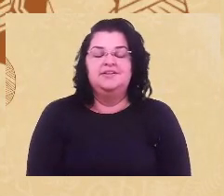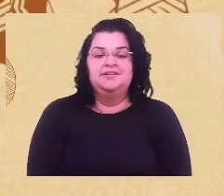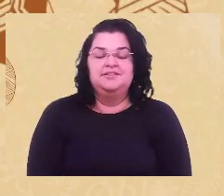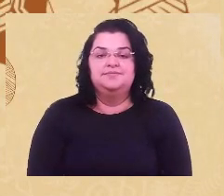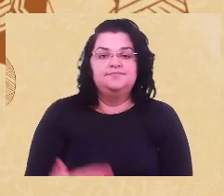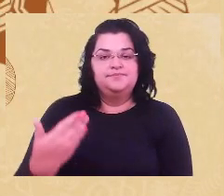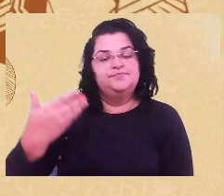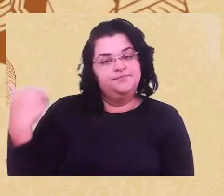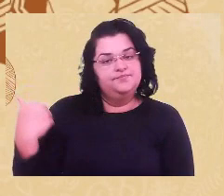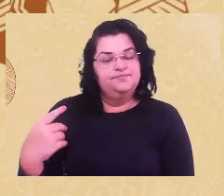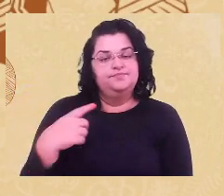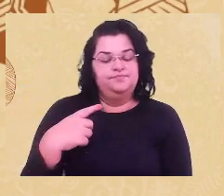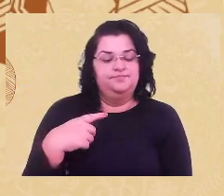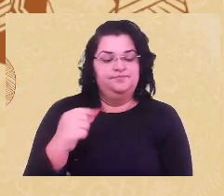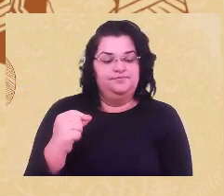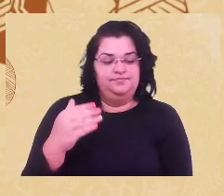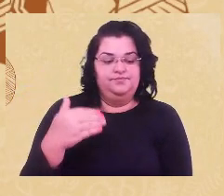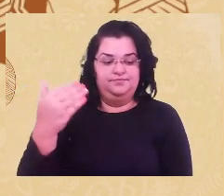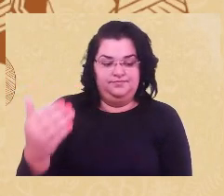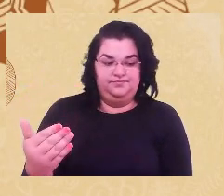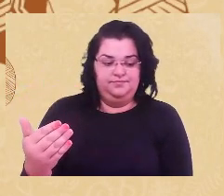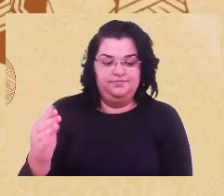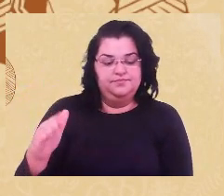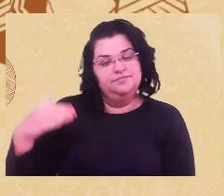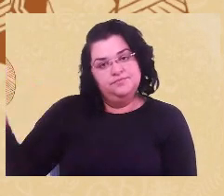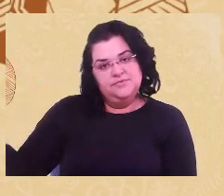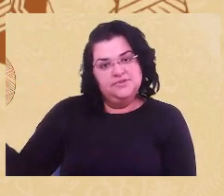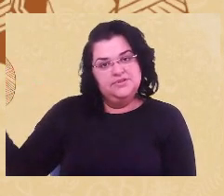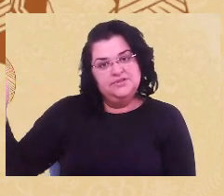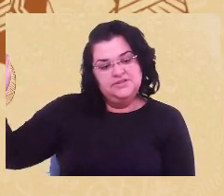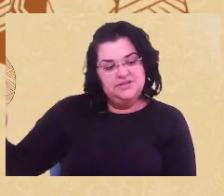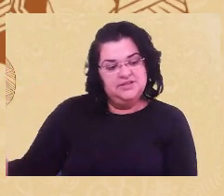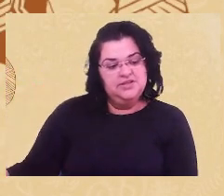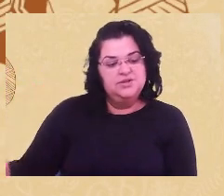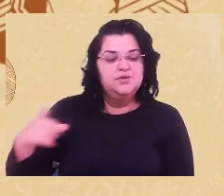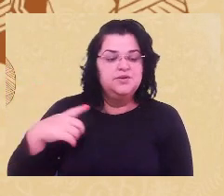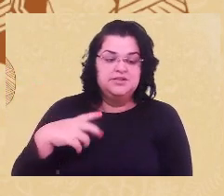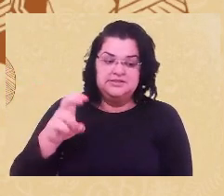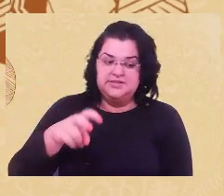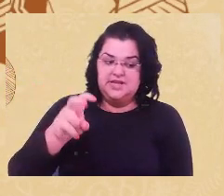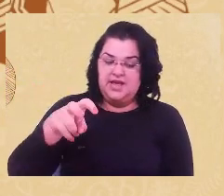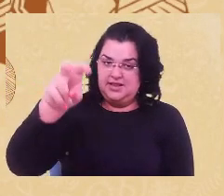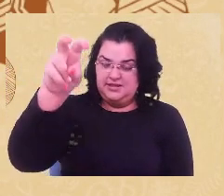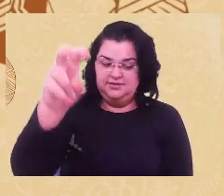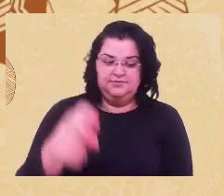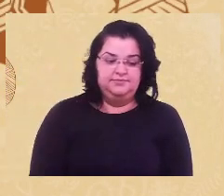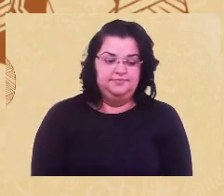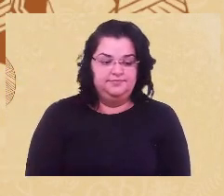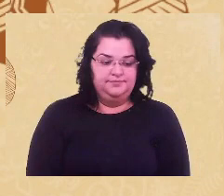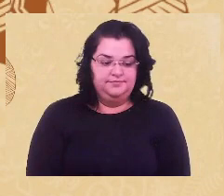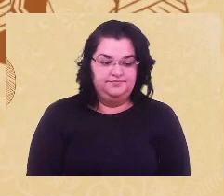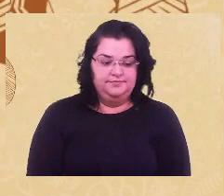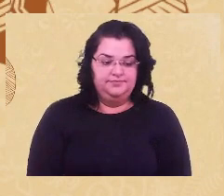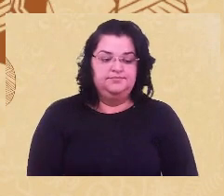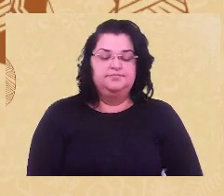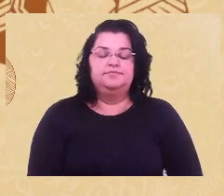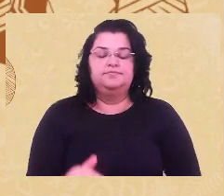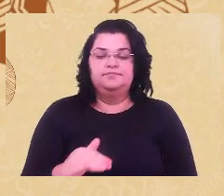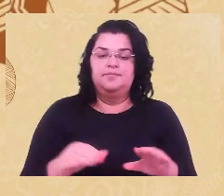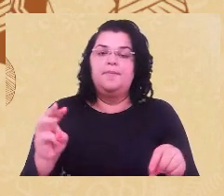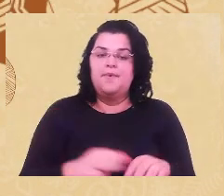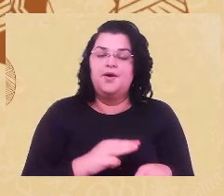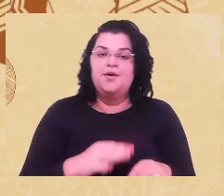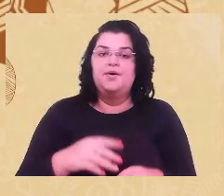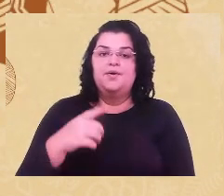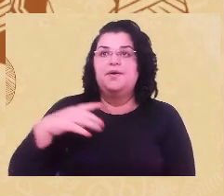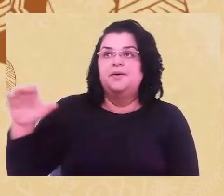do lado esquerdo, uma escada, o piso é de mármore e o corrimão é de